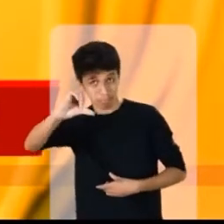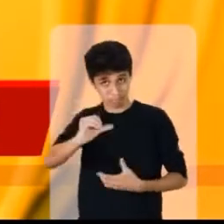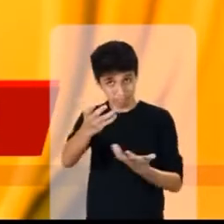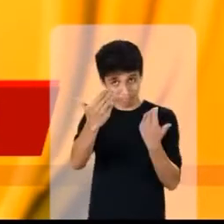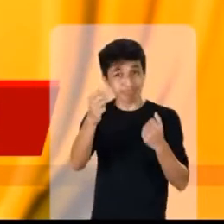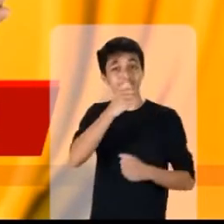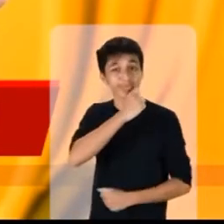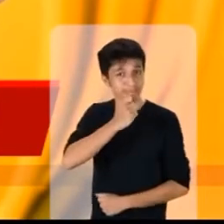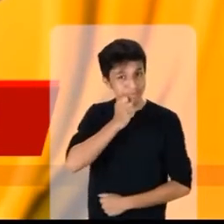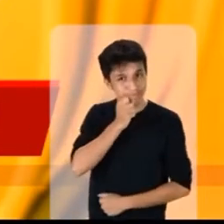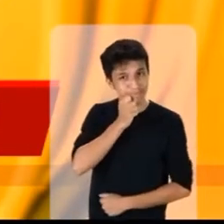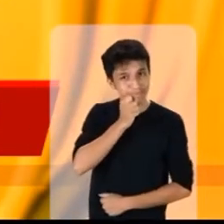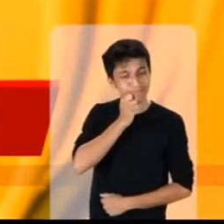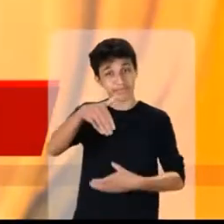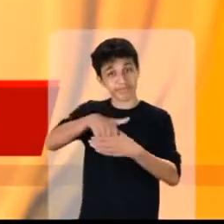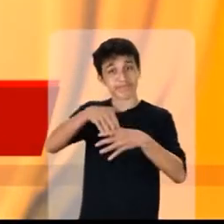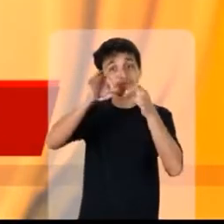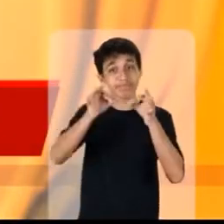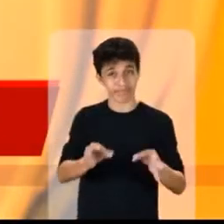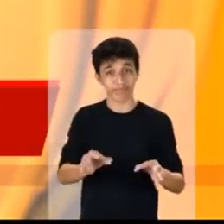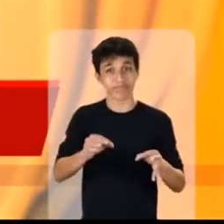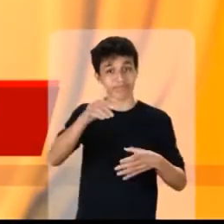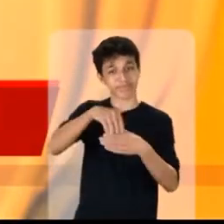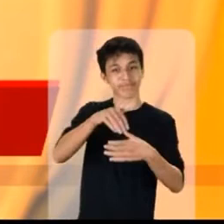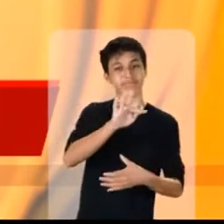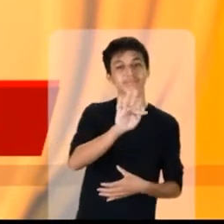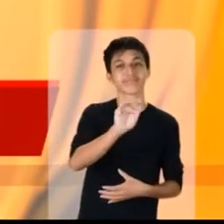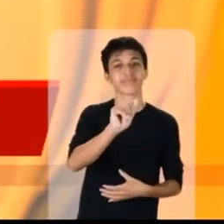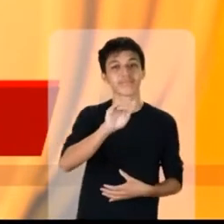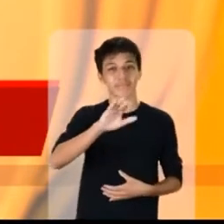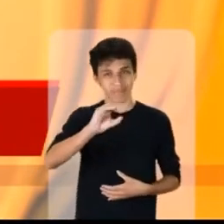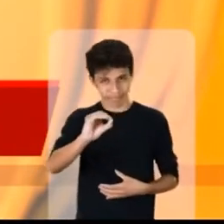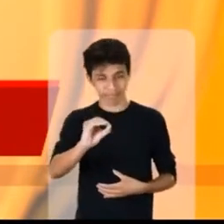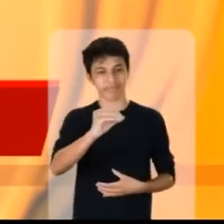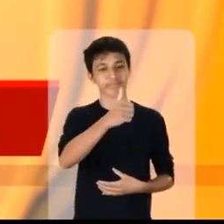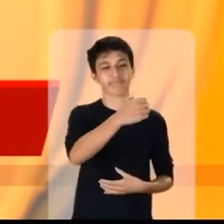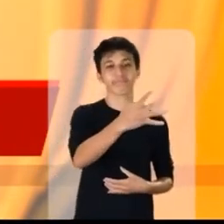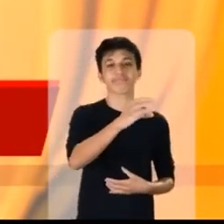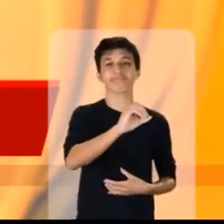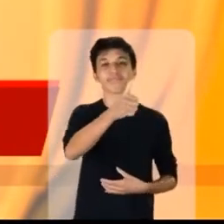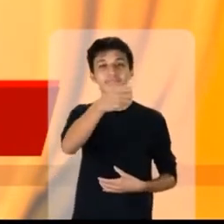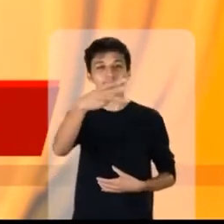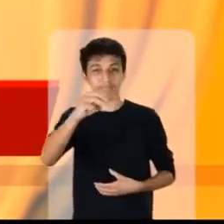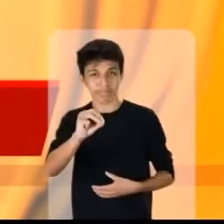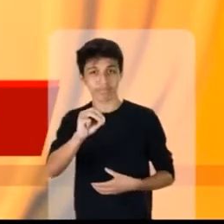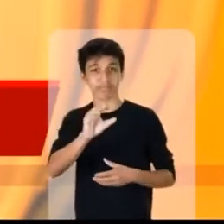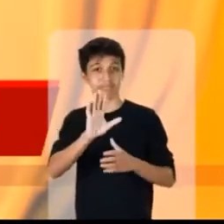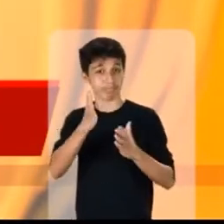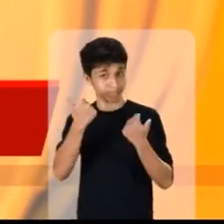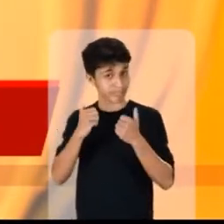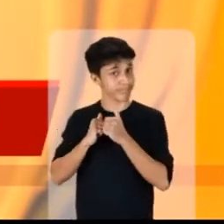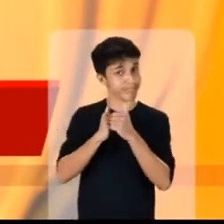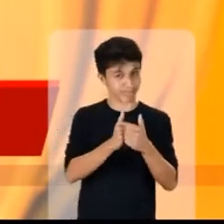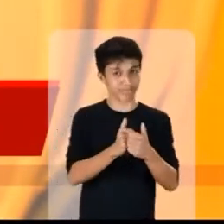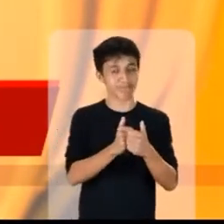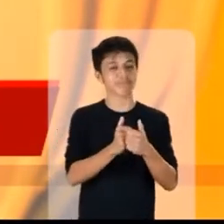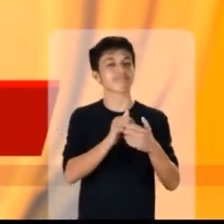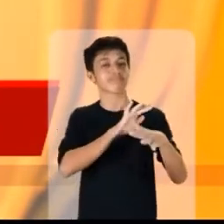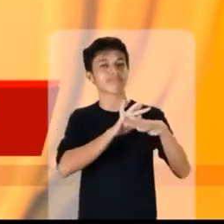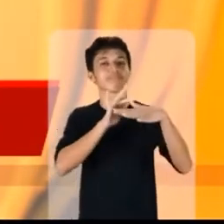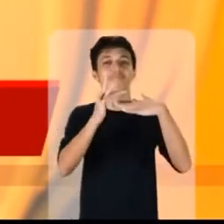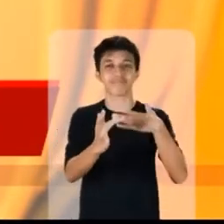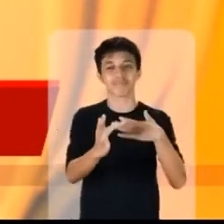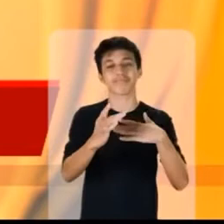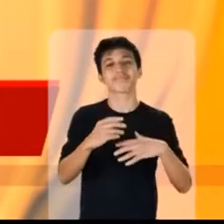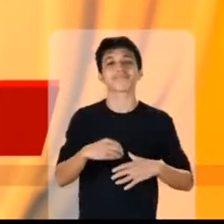-9. Vamos adotar Macapá. Vote Certo. Vote Fábio Juca, 40-130. Seguimos juntos. Me acompanhe